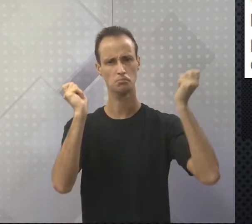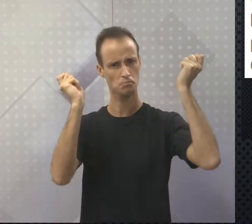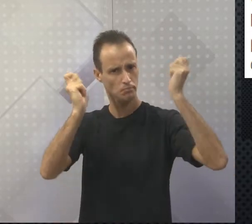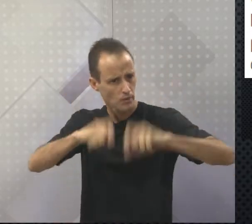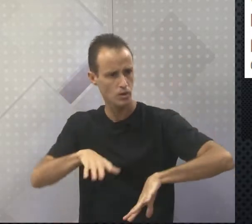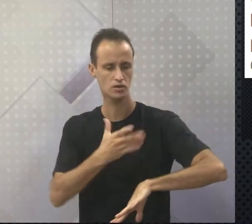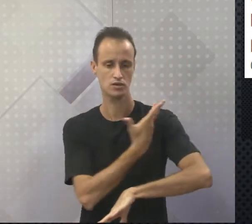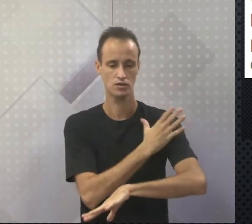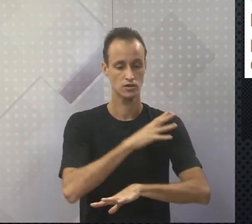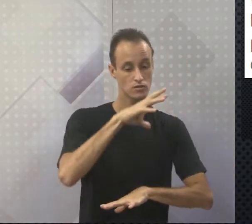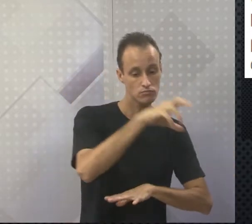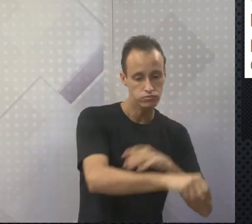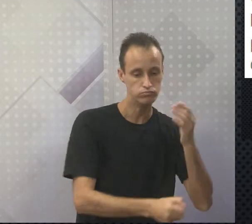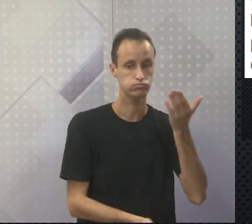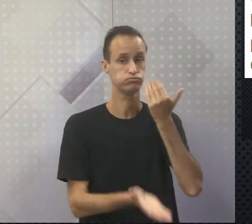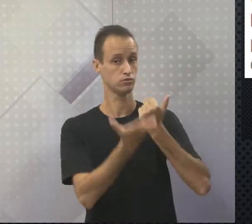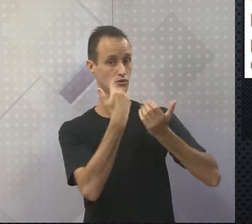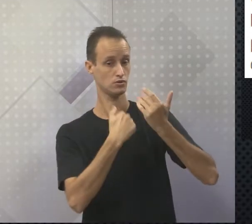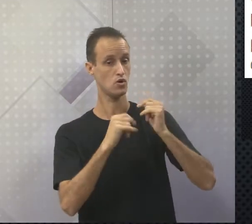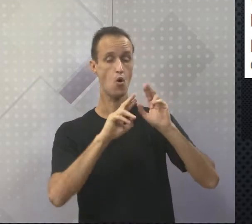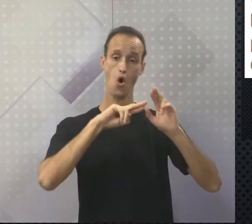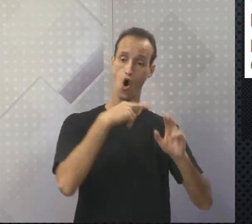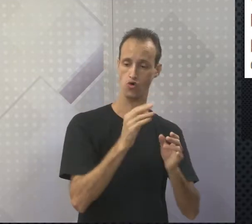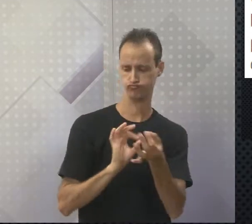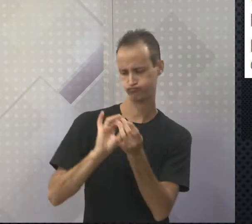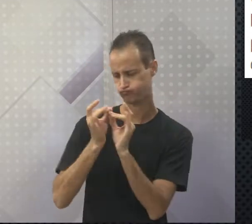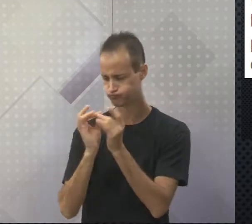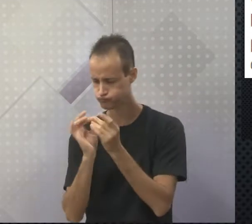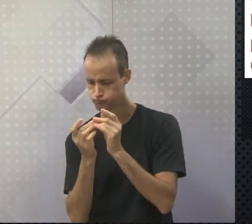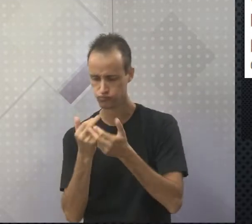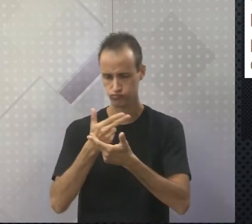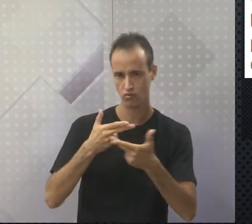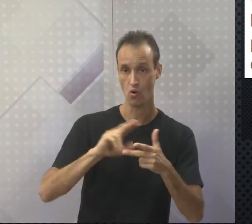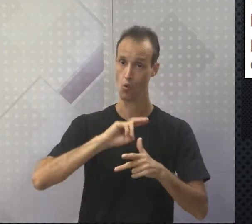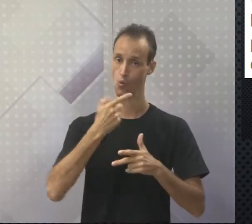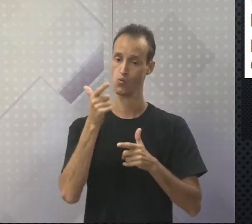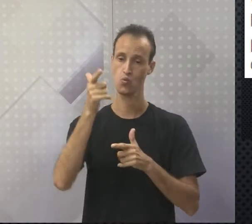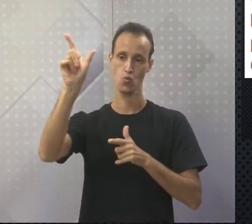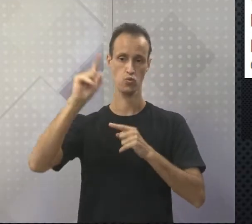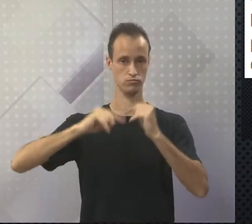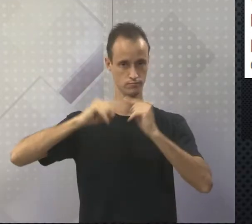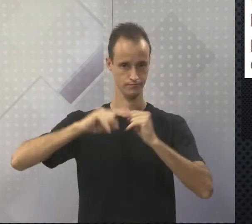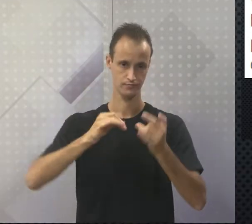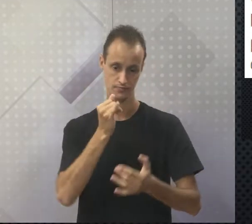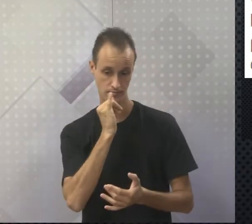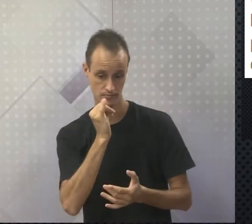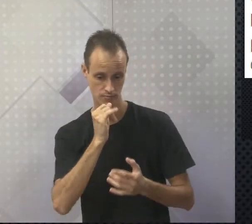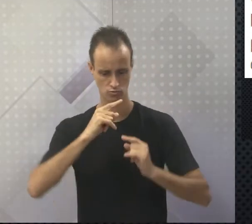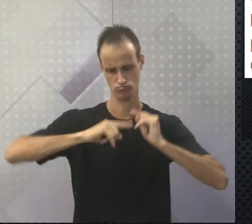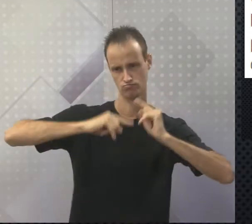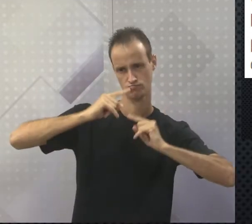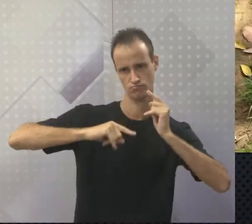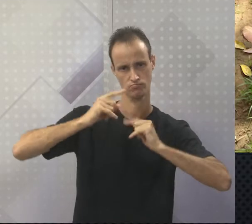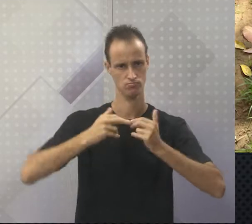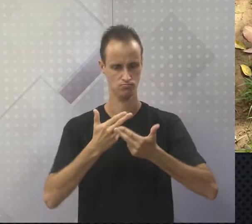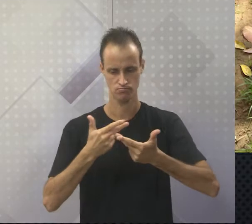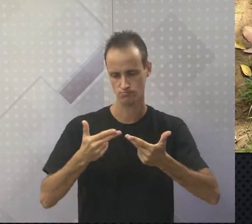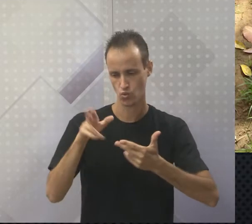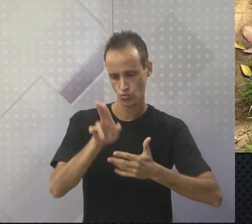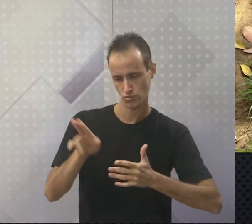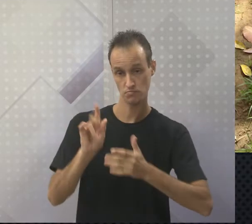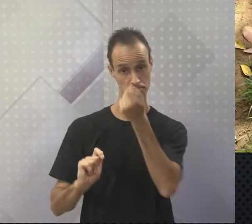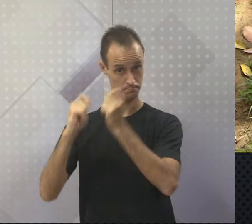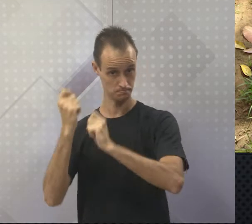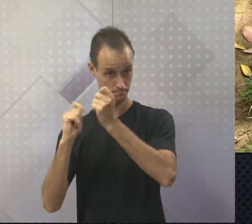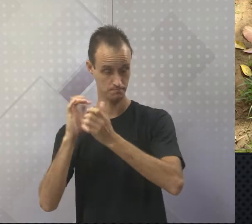para a obtenção direta de alimentos ou na produção de objetos ou outros materiais, como por exemplo, matéria-prima. Então, a